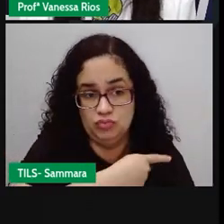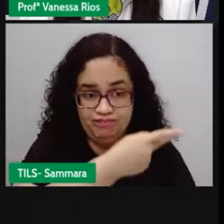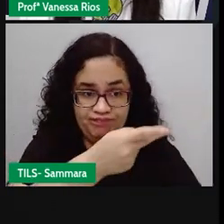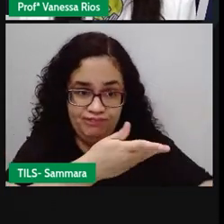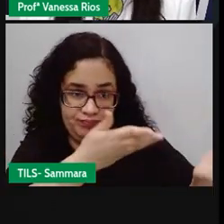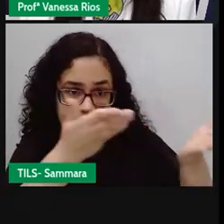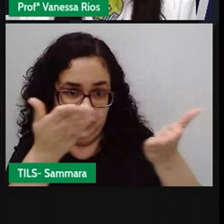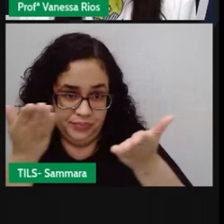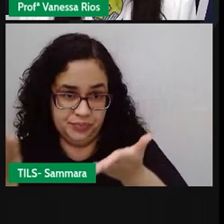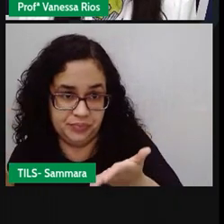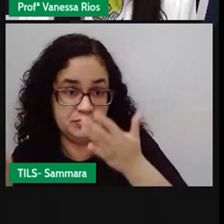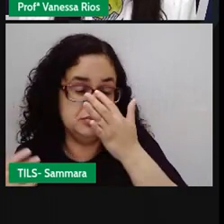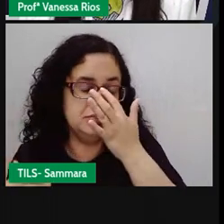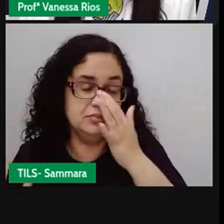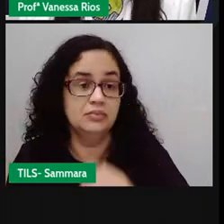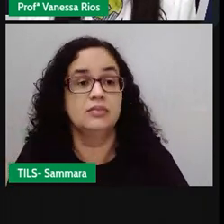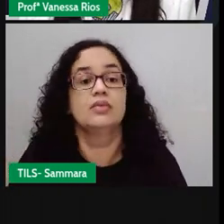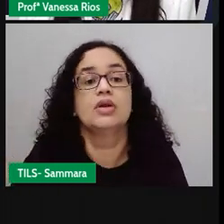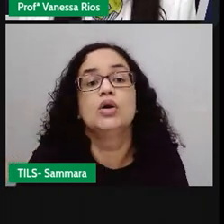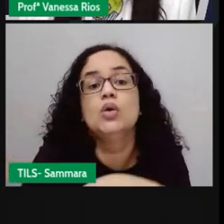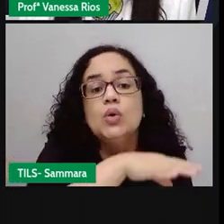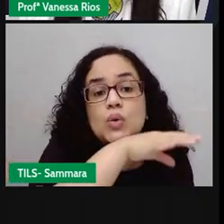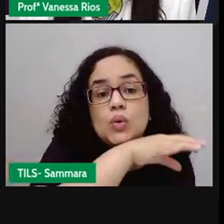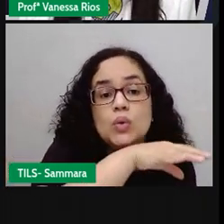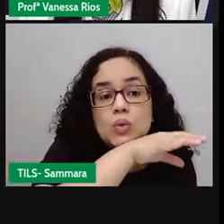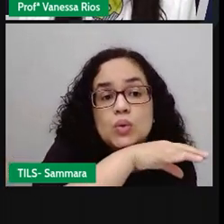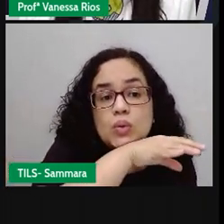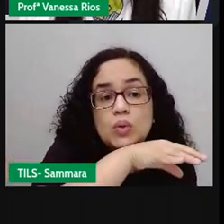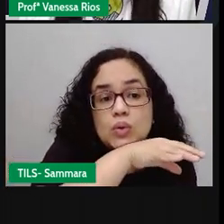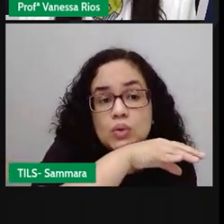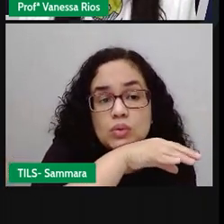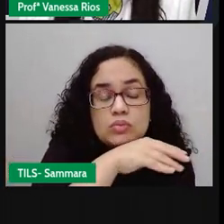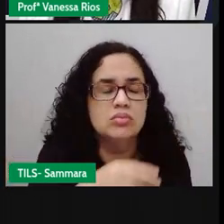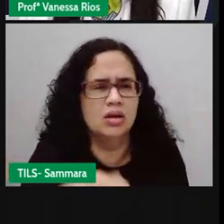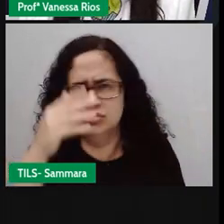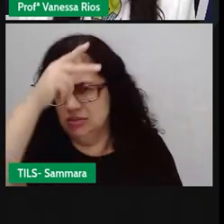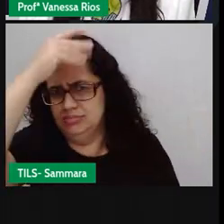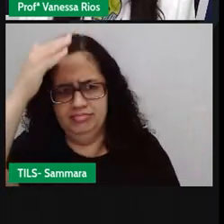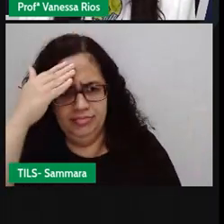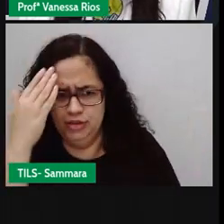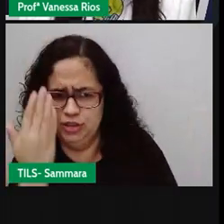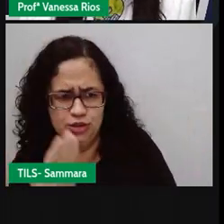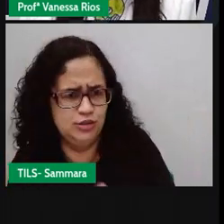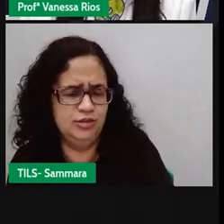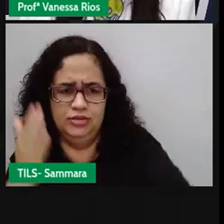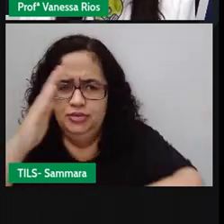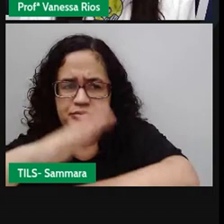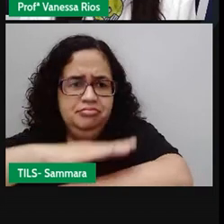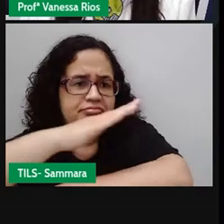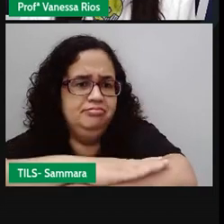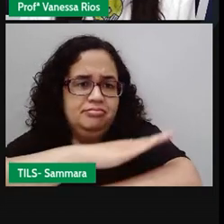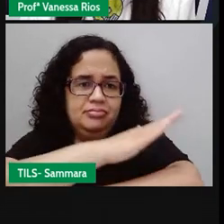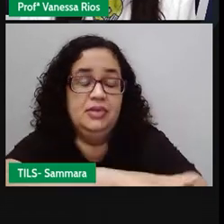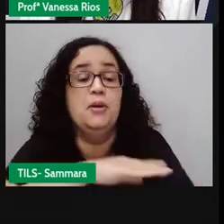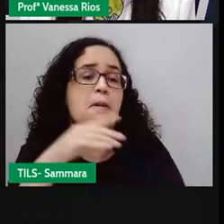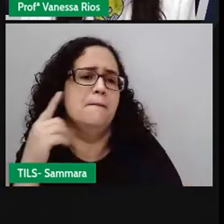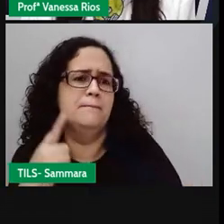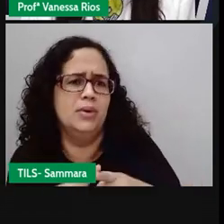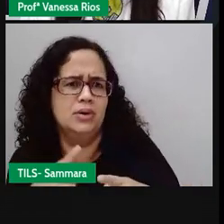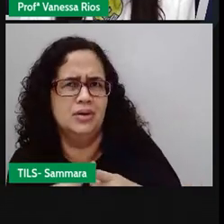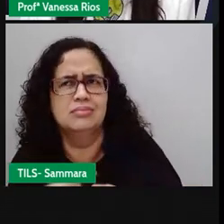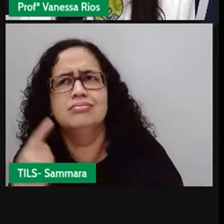Nesse tempo aí os animais ficavam, né, desacreditando do sapo. Porque